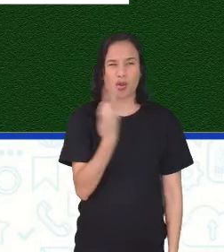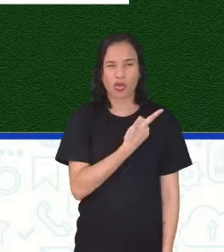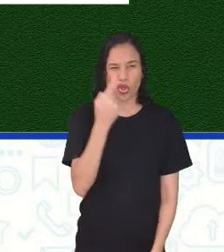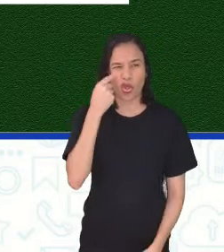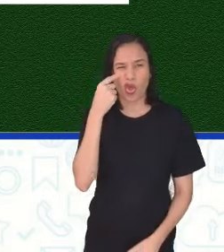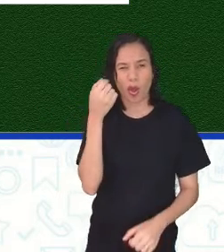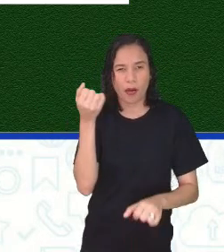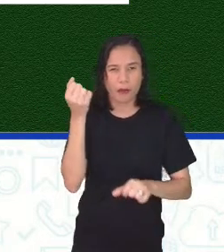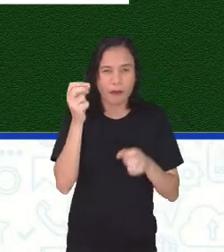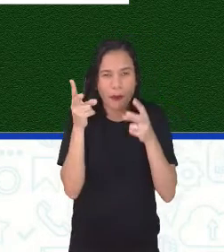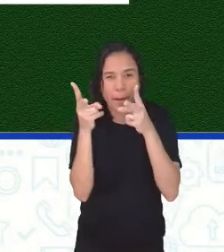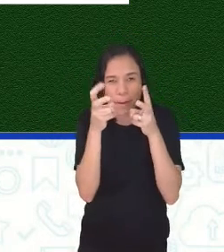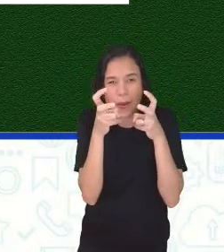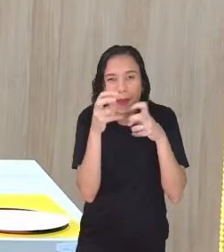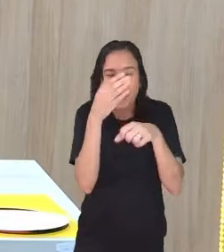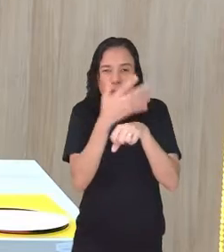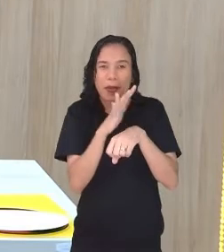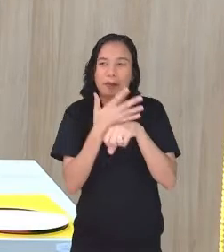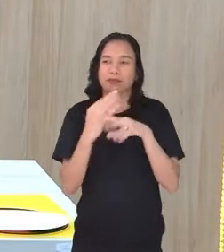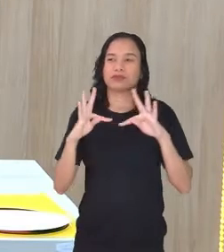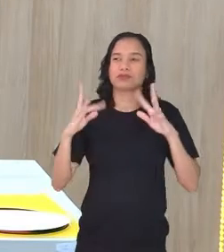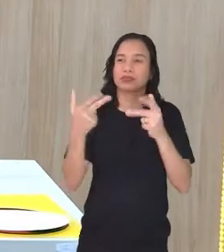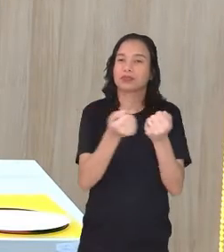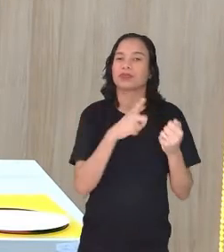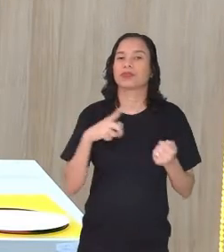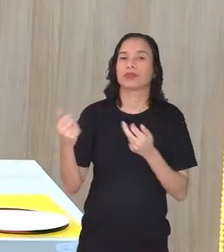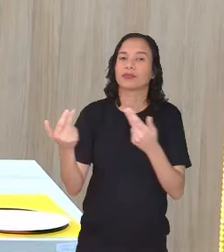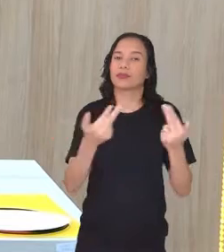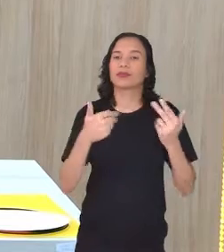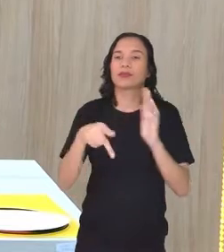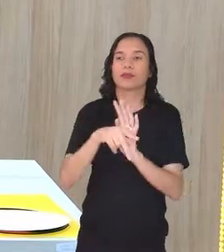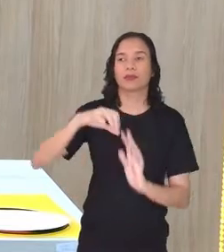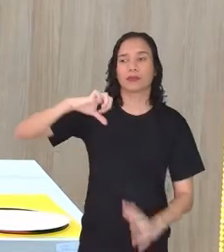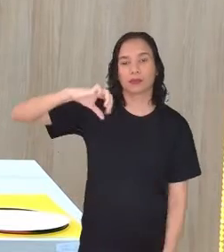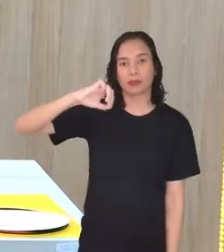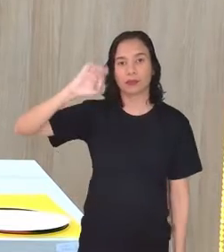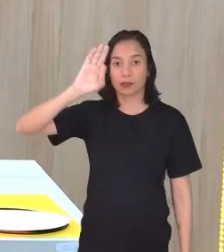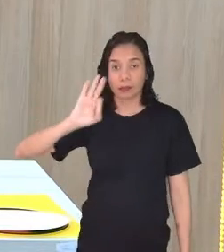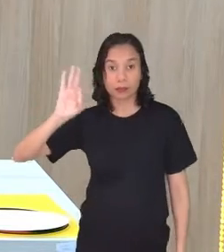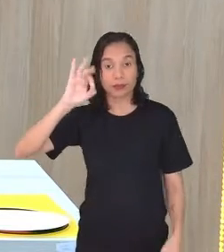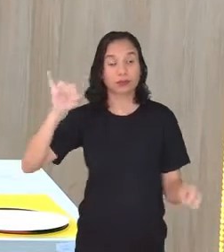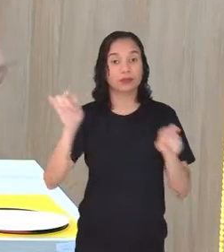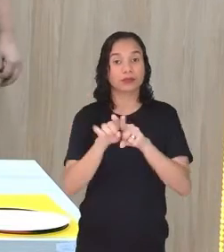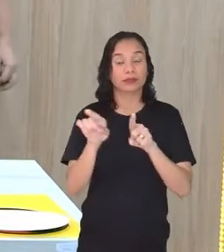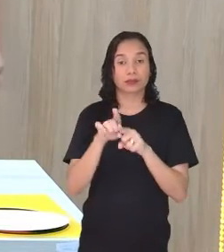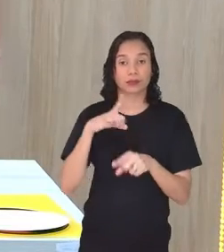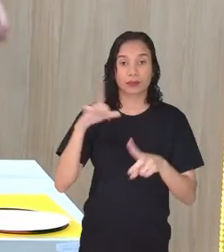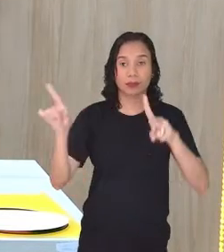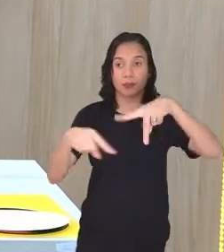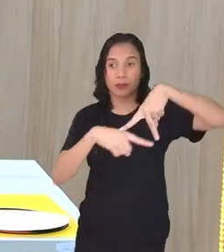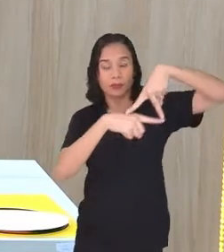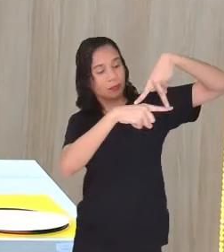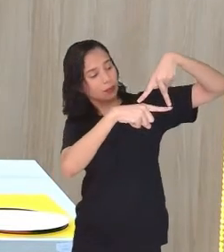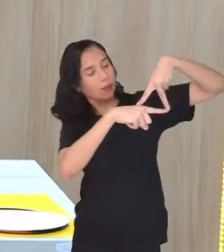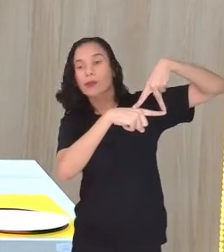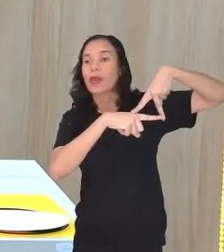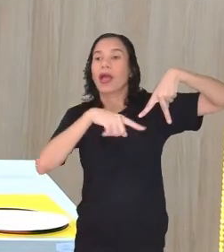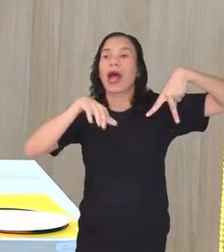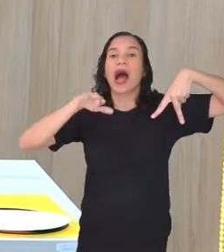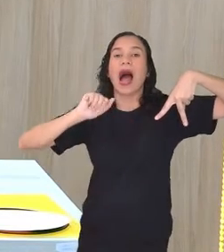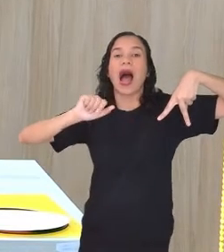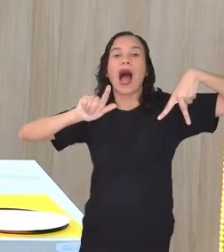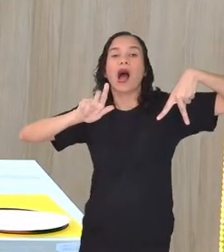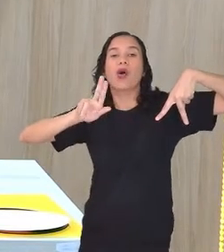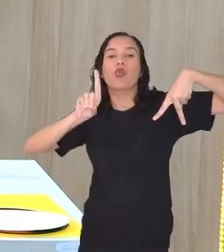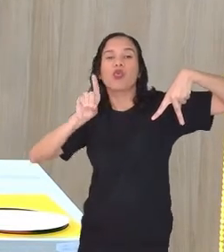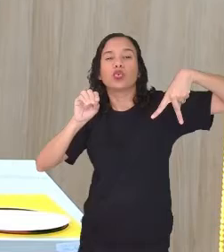experiência. E a gente vai mostrar que todos os lados são 90 graus. Temos o triângulo agudo. Por que agudo? Lembra do